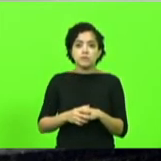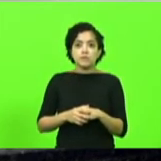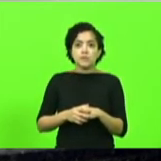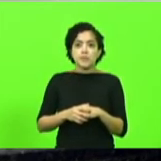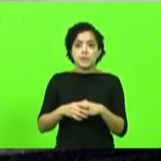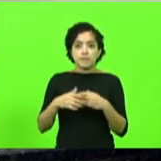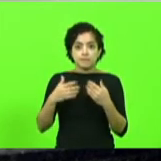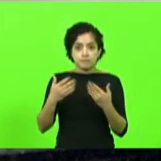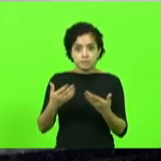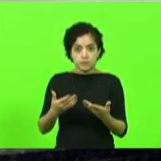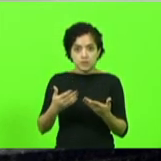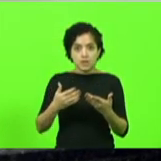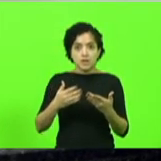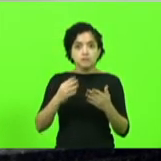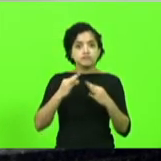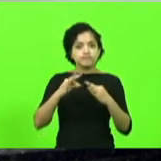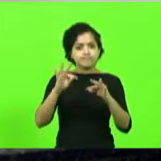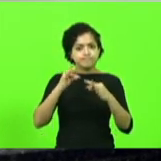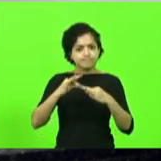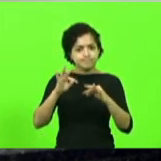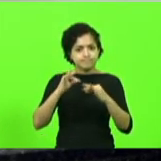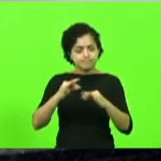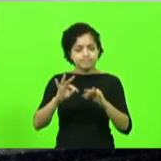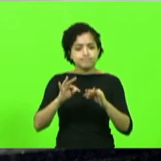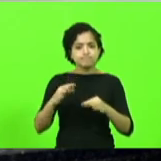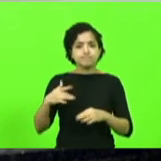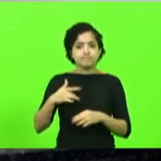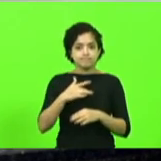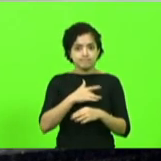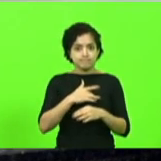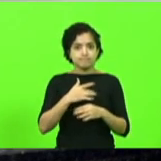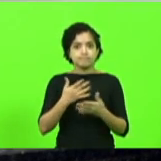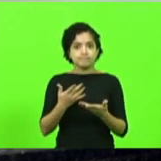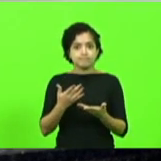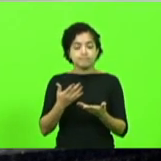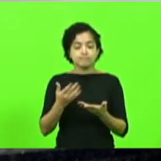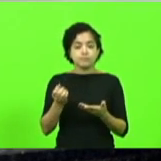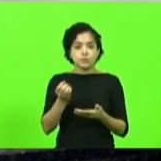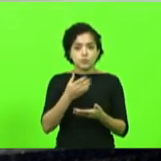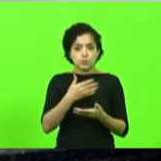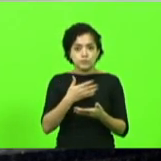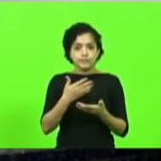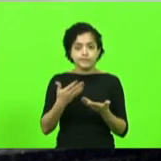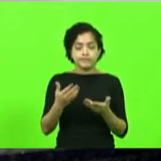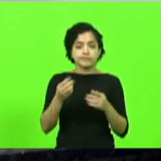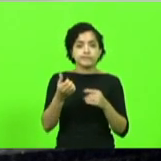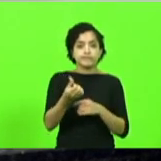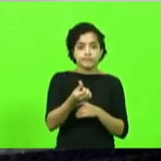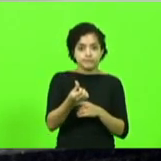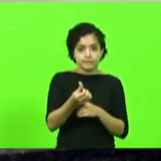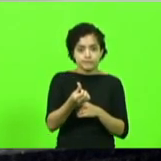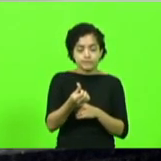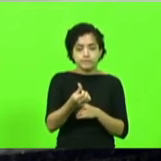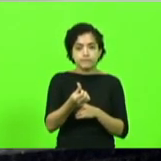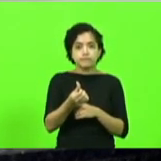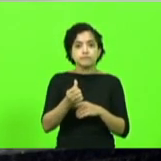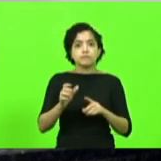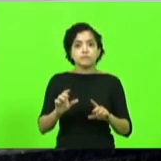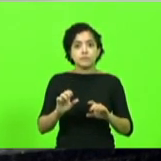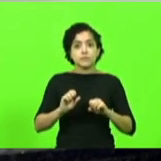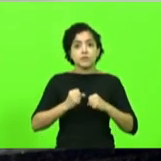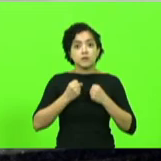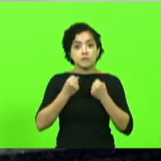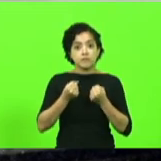de tecnologia em saúde atualizadas. Sexto, defesa do SUS.